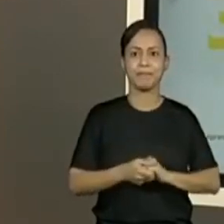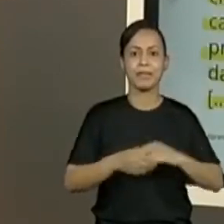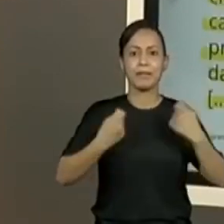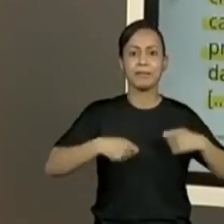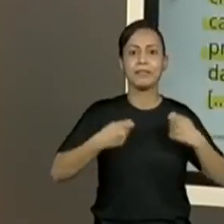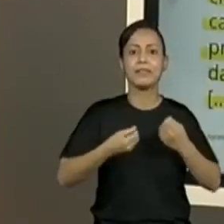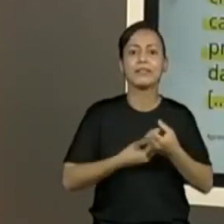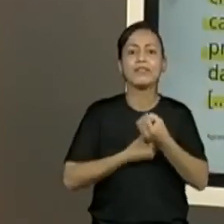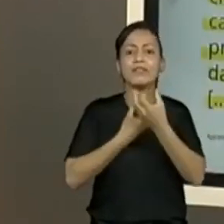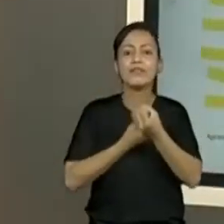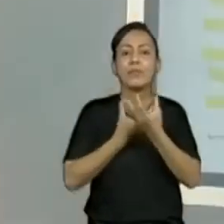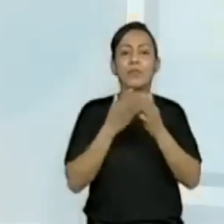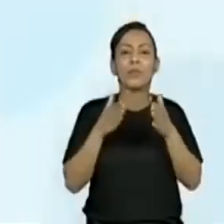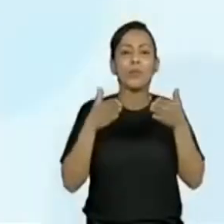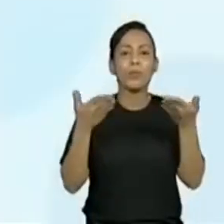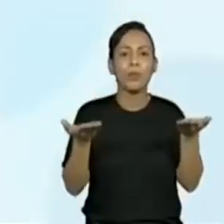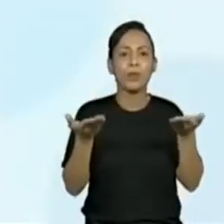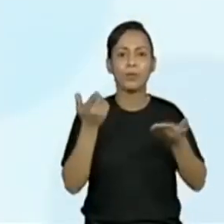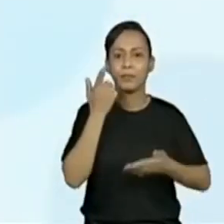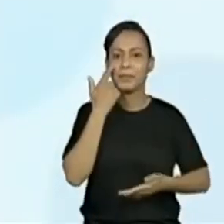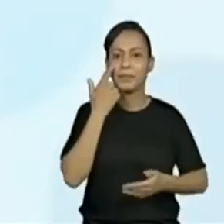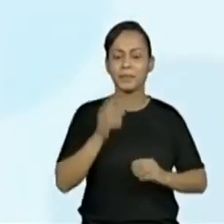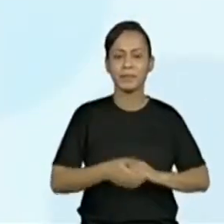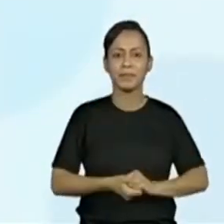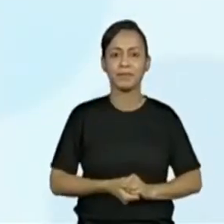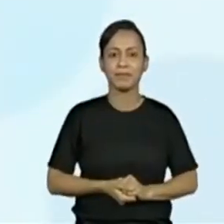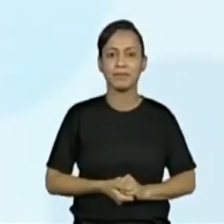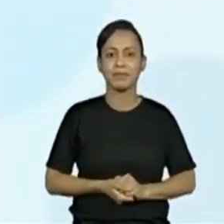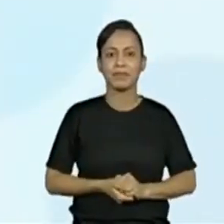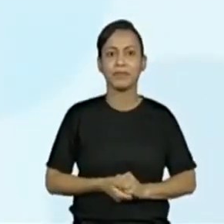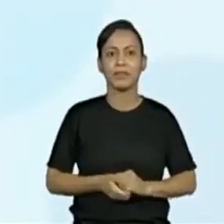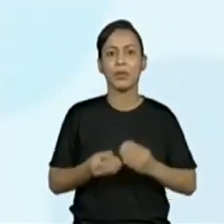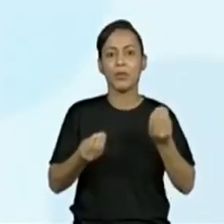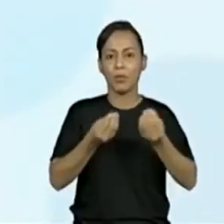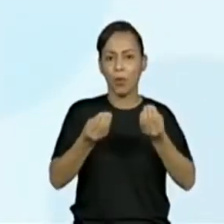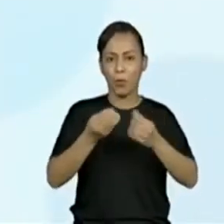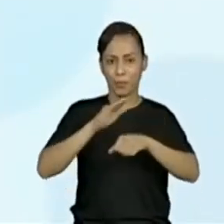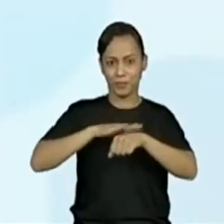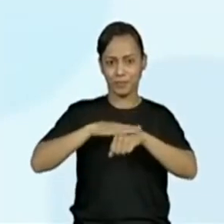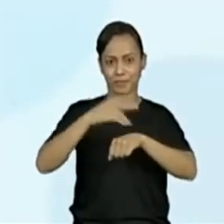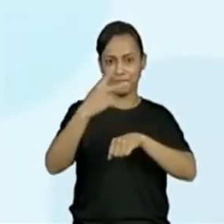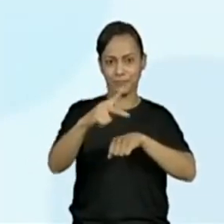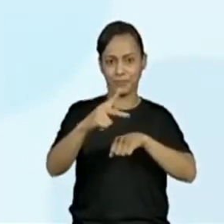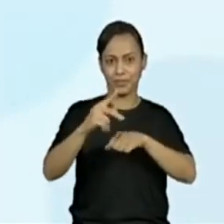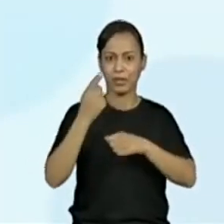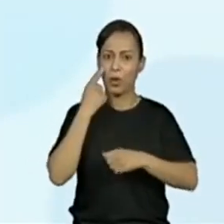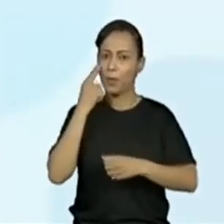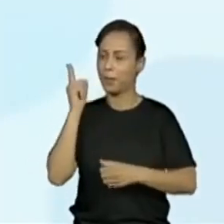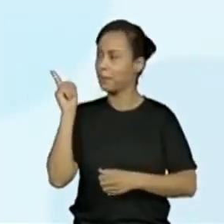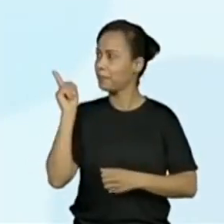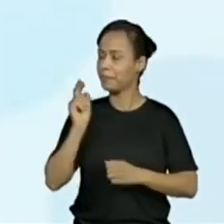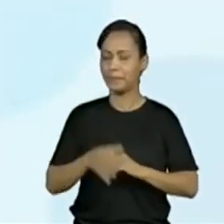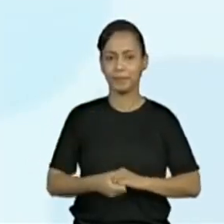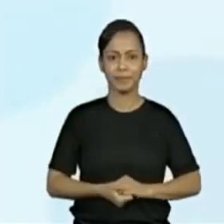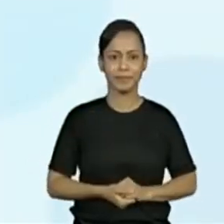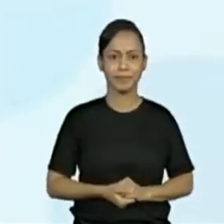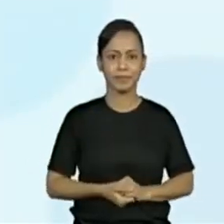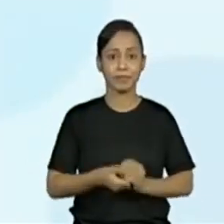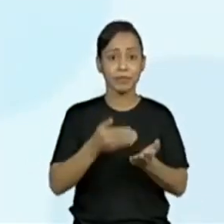informação. Olha só. O que que eu preciso de vocês? Esse momento inicial da nossa leitura.